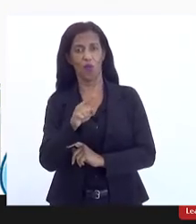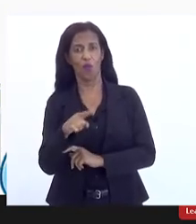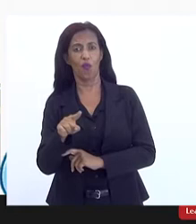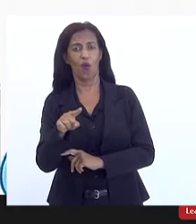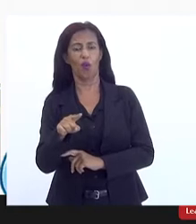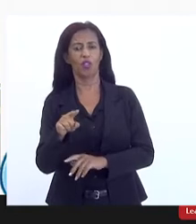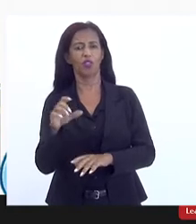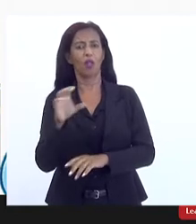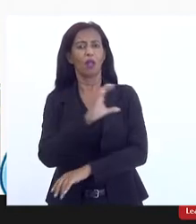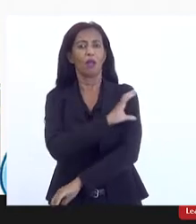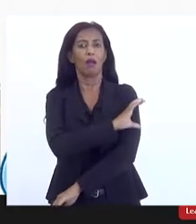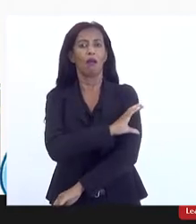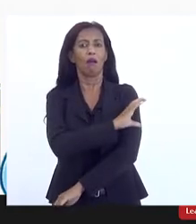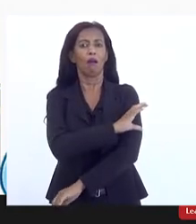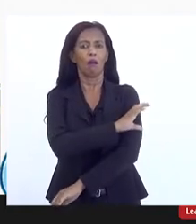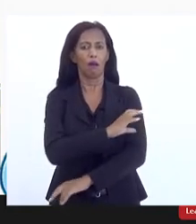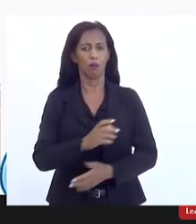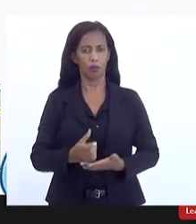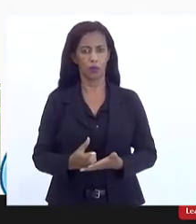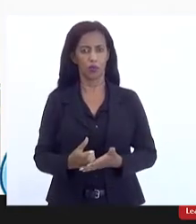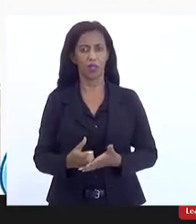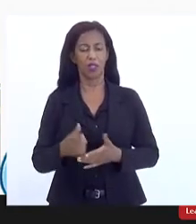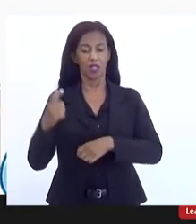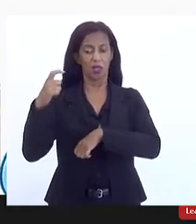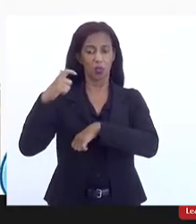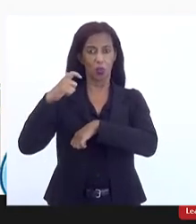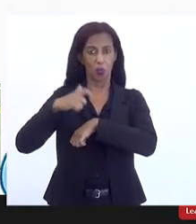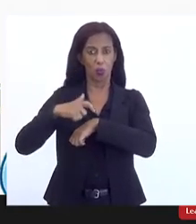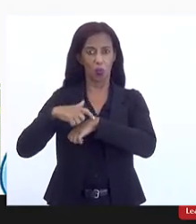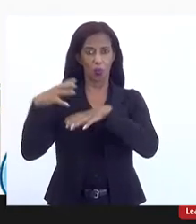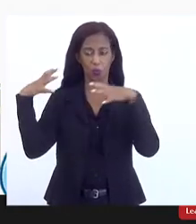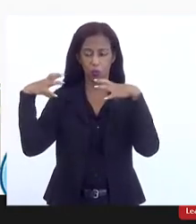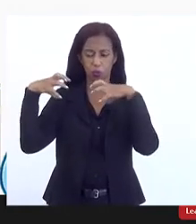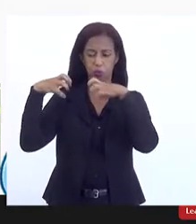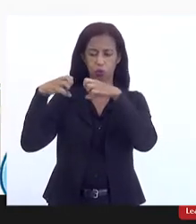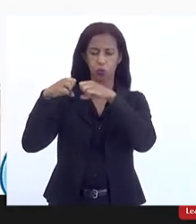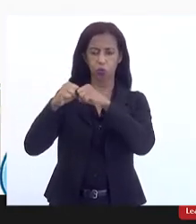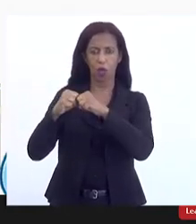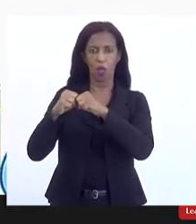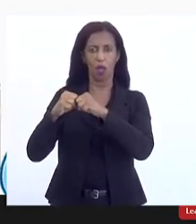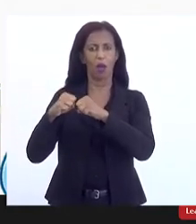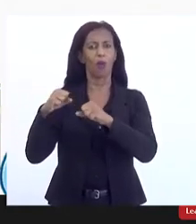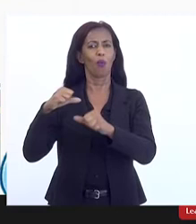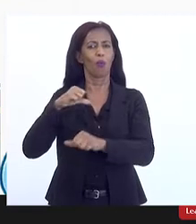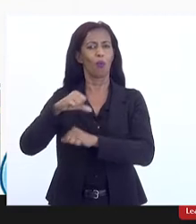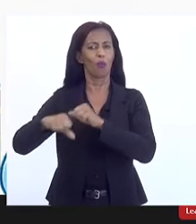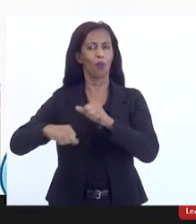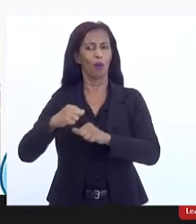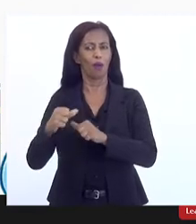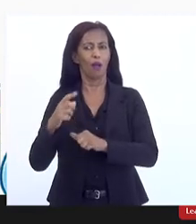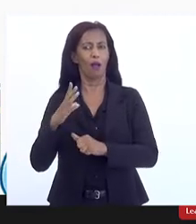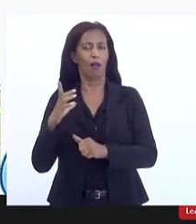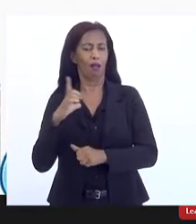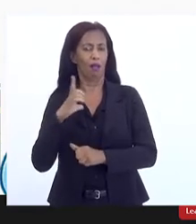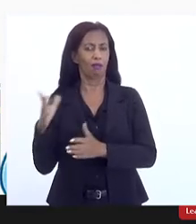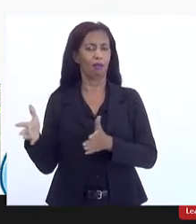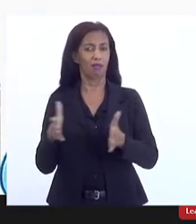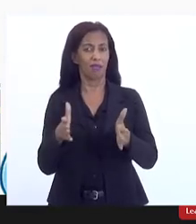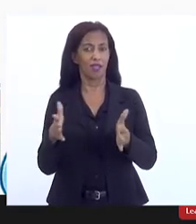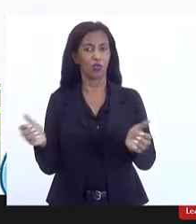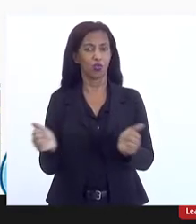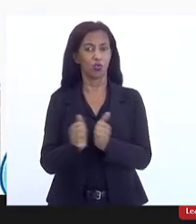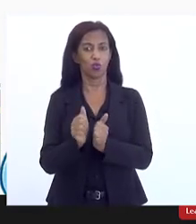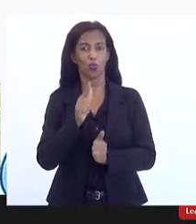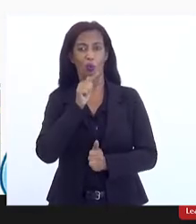Campos que periodicamente na época de seca juntando a seca com a transposição a gente passa a ter o avanço da água do mar e